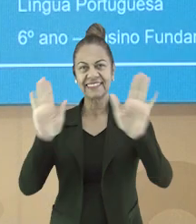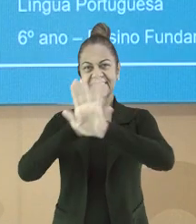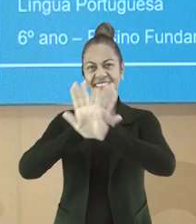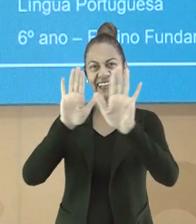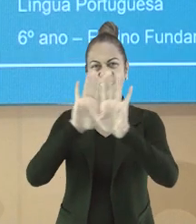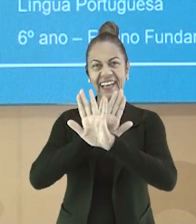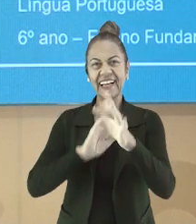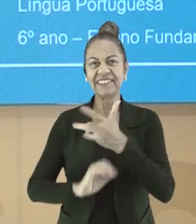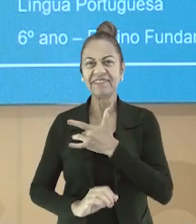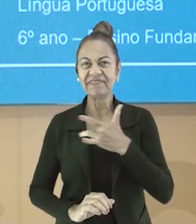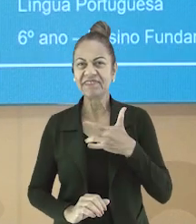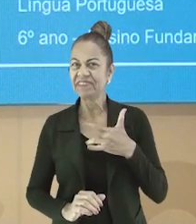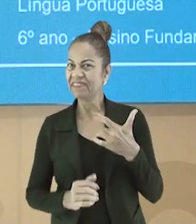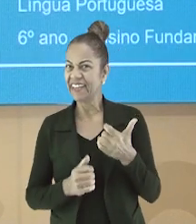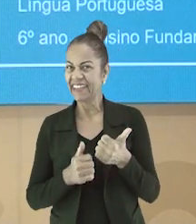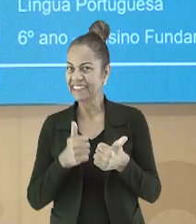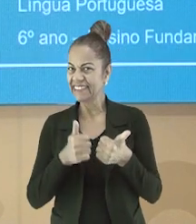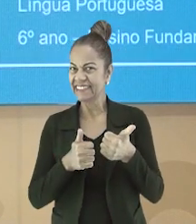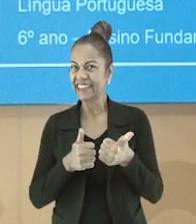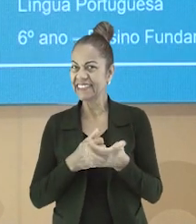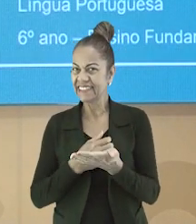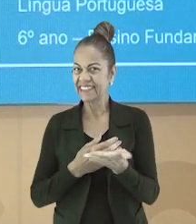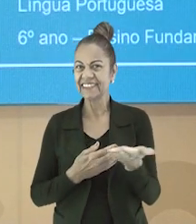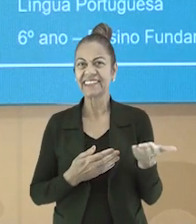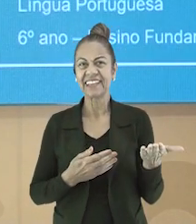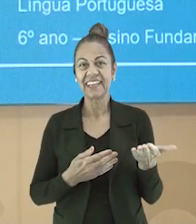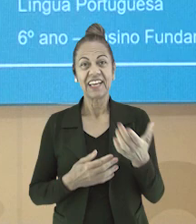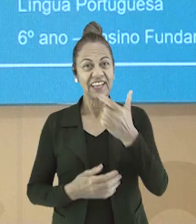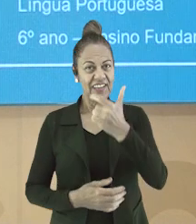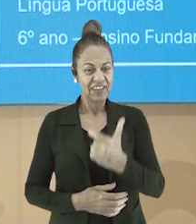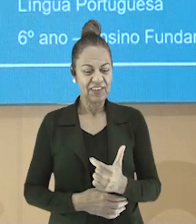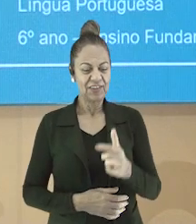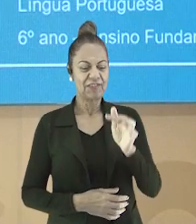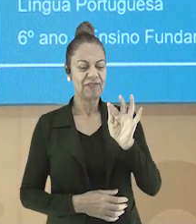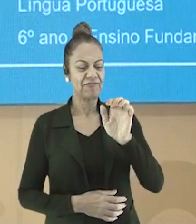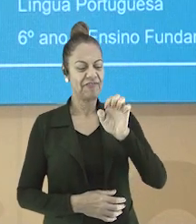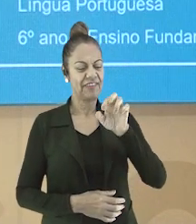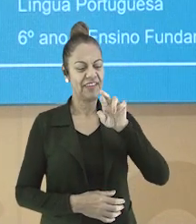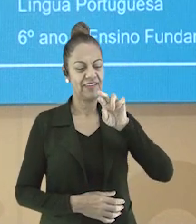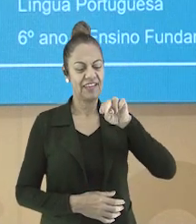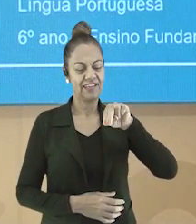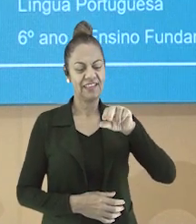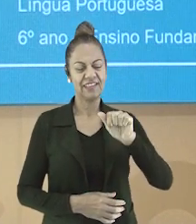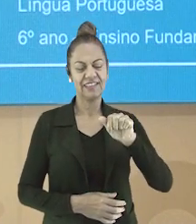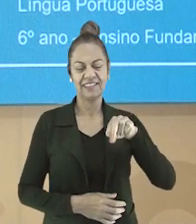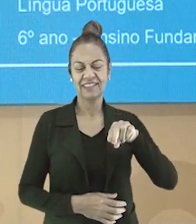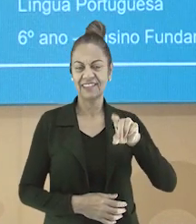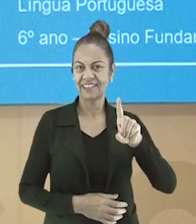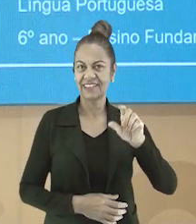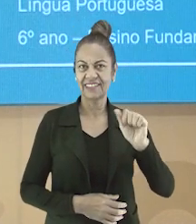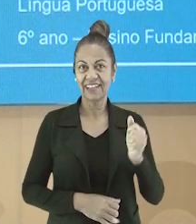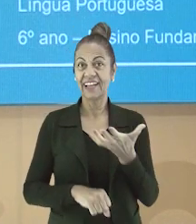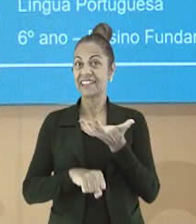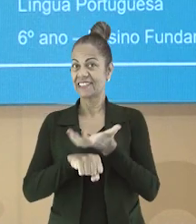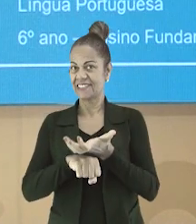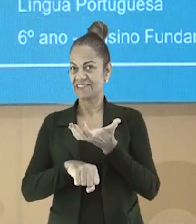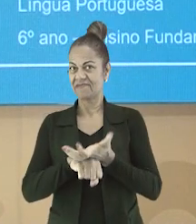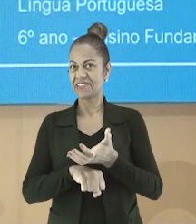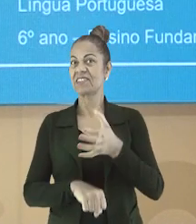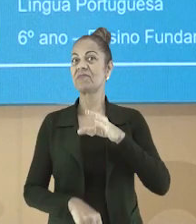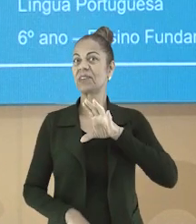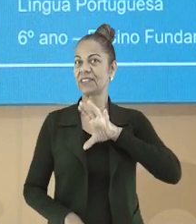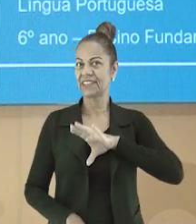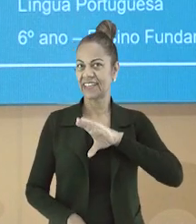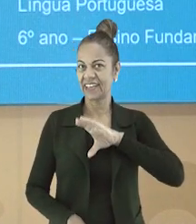Olá, estudantes! Tudo bem com vocês? Eu sou Fernanda Rodrigues, professora de língua portuguesa.